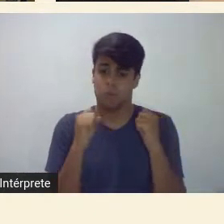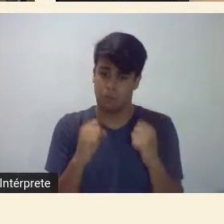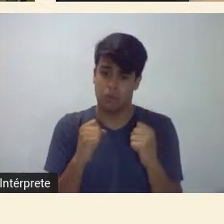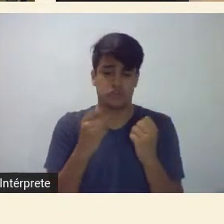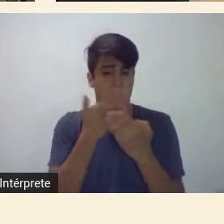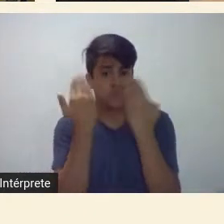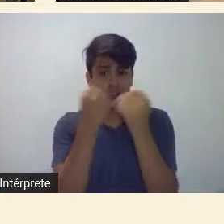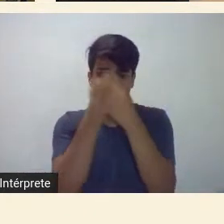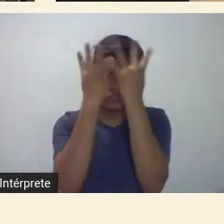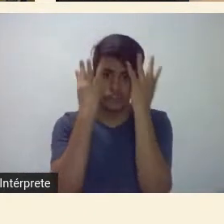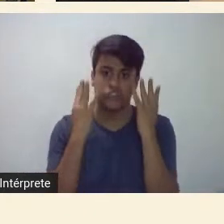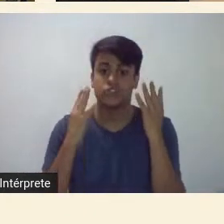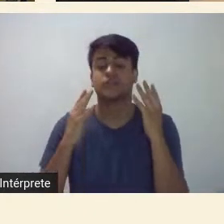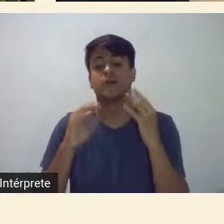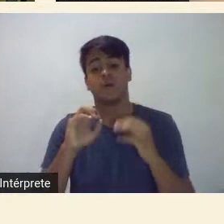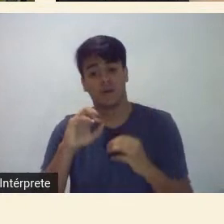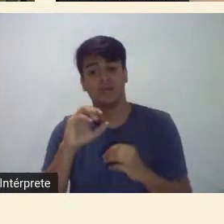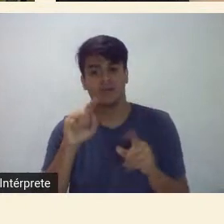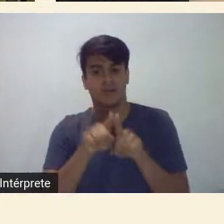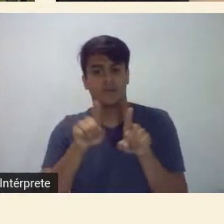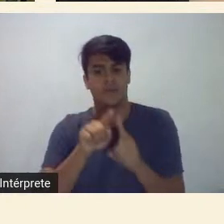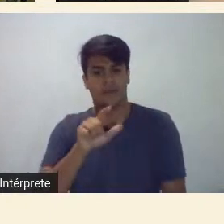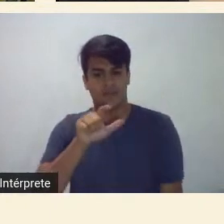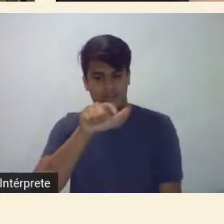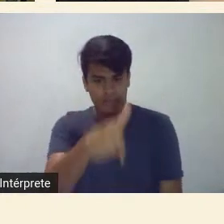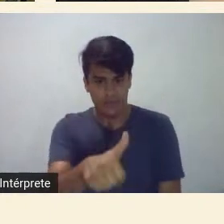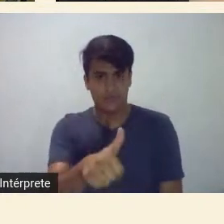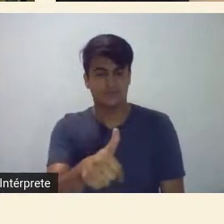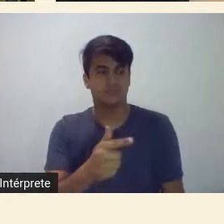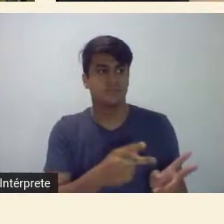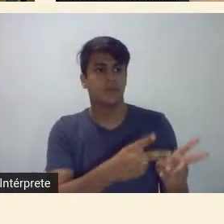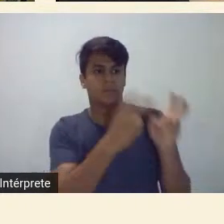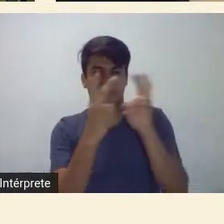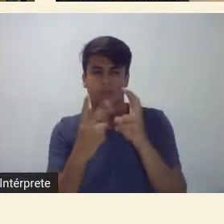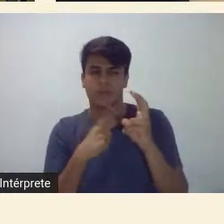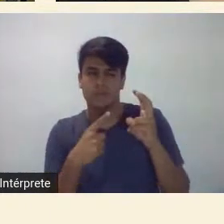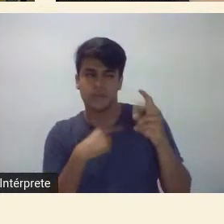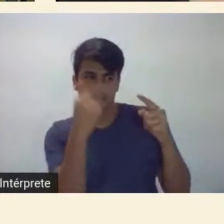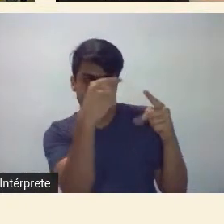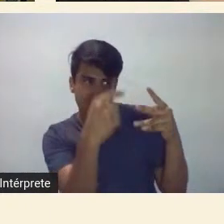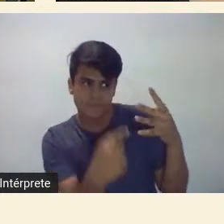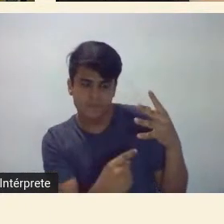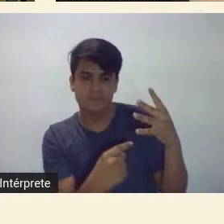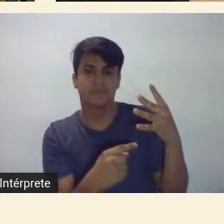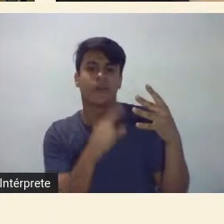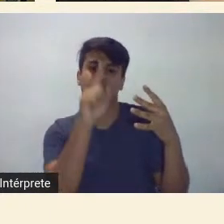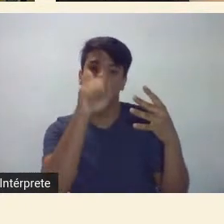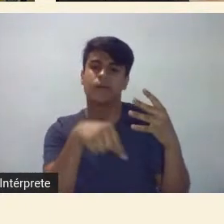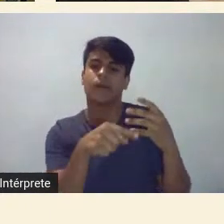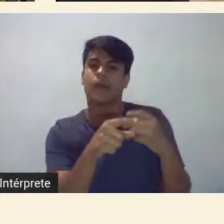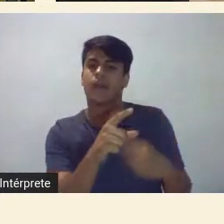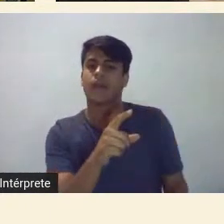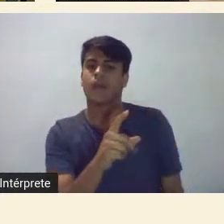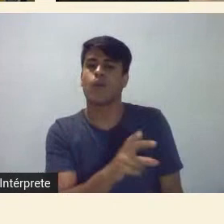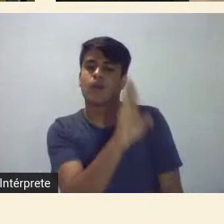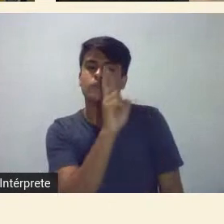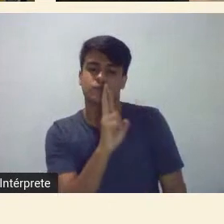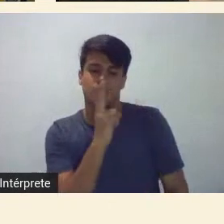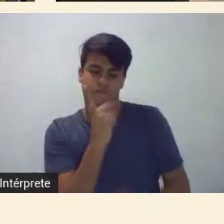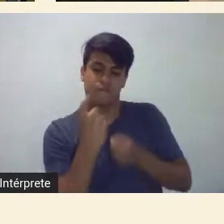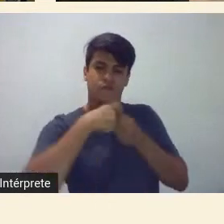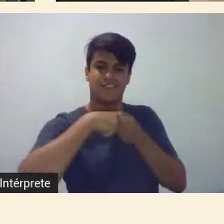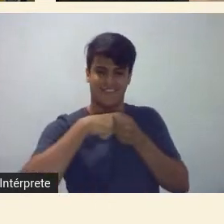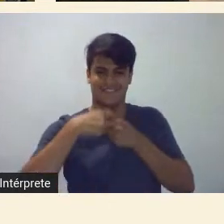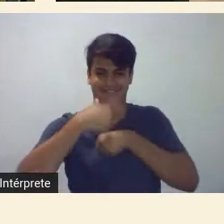posteriormente a gente vê que aparecem nele certos elementos que são o retorno a esse período mas